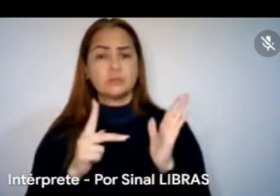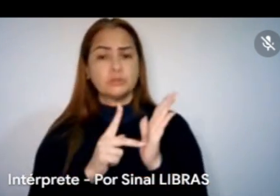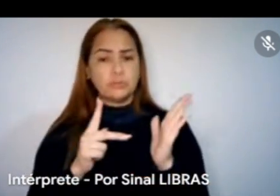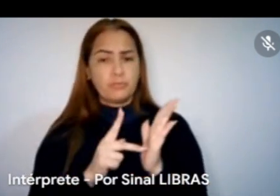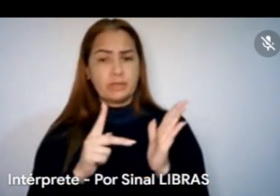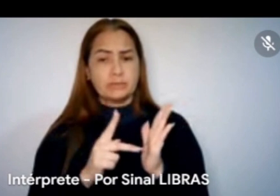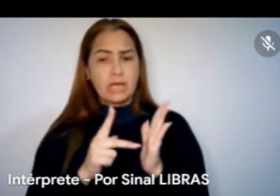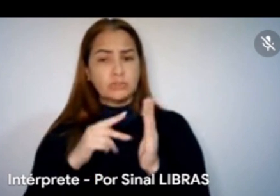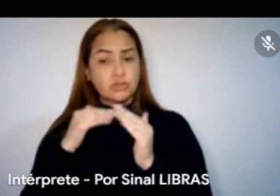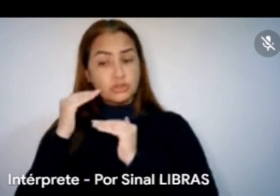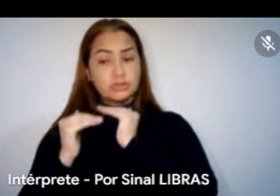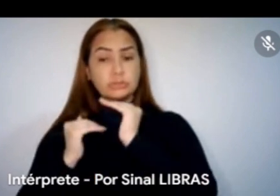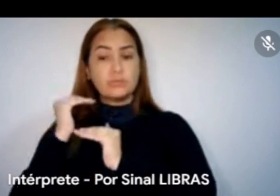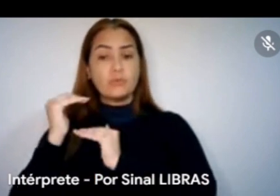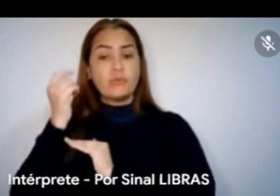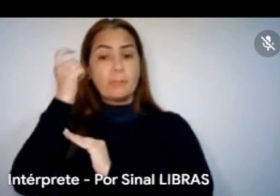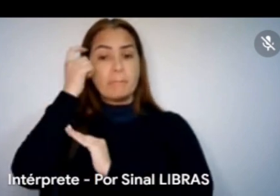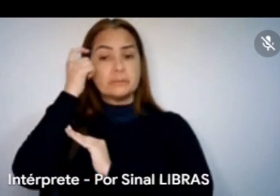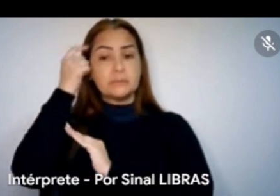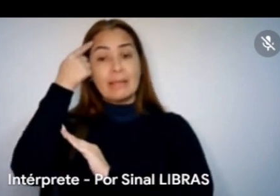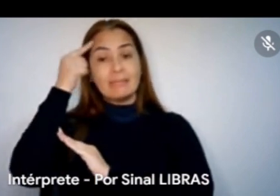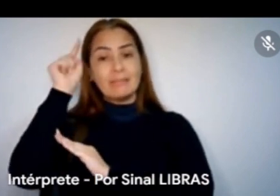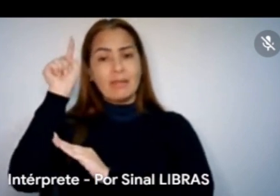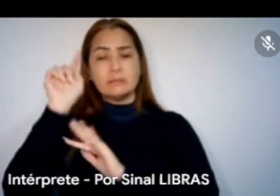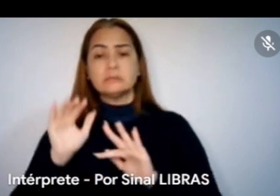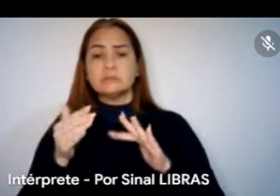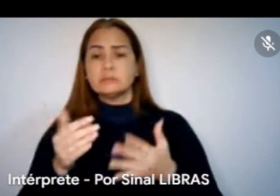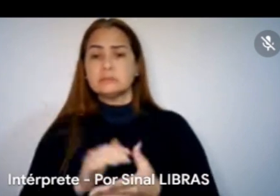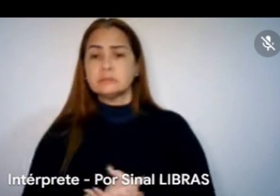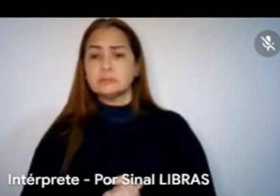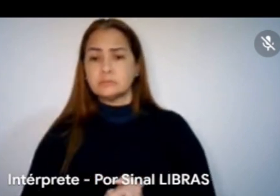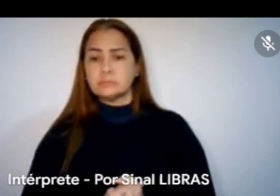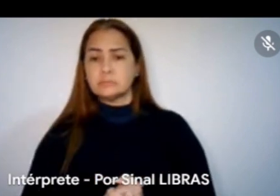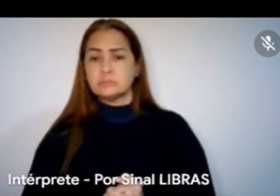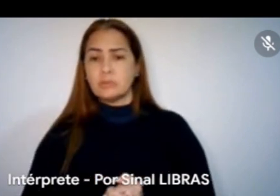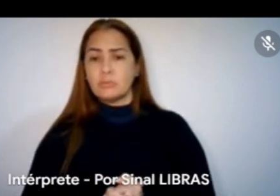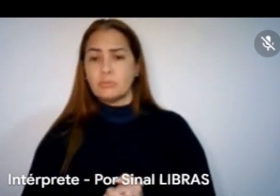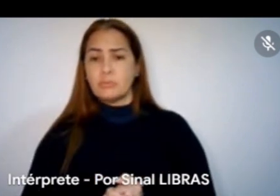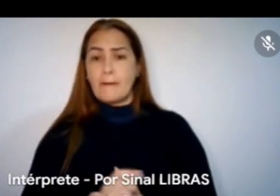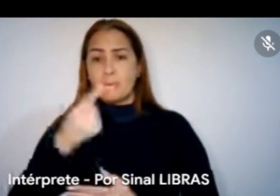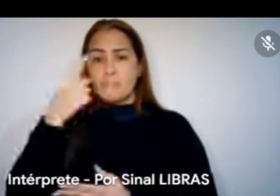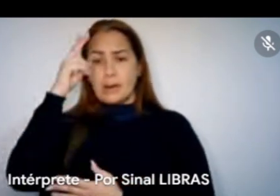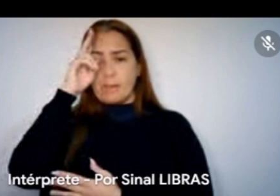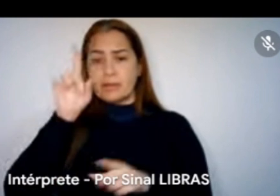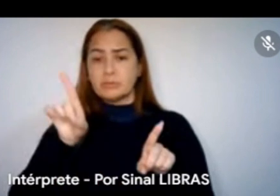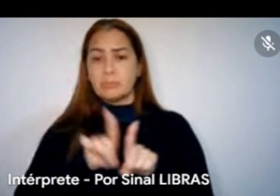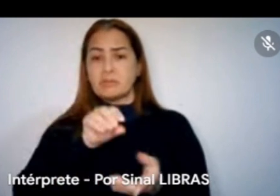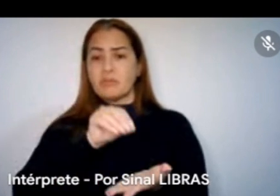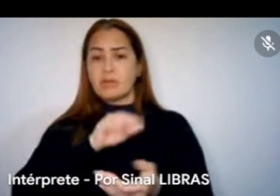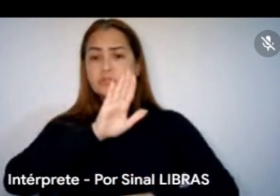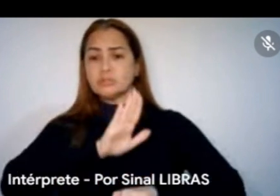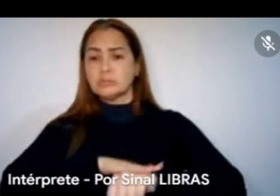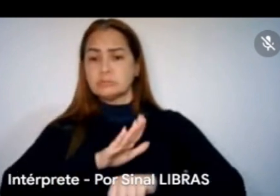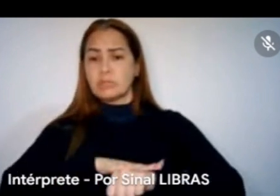pensamento. Principalmente considerando a falta de tempo que tivemos para nos articular, como foi mencionado por um companheiro aqui